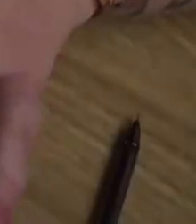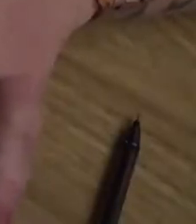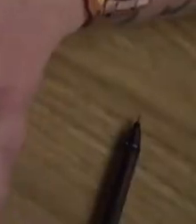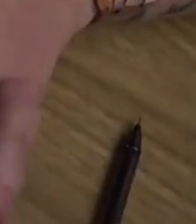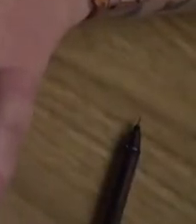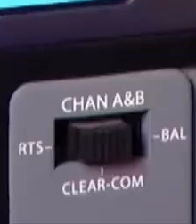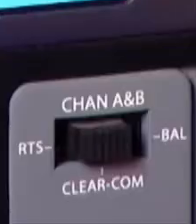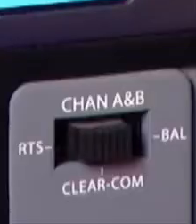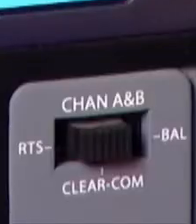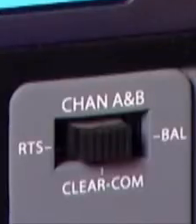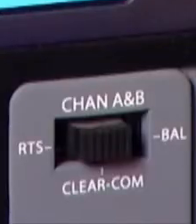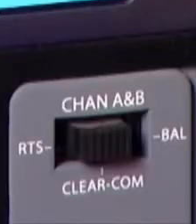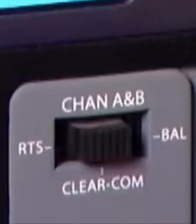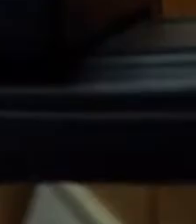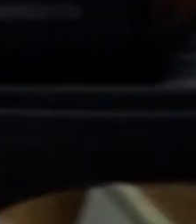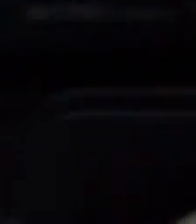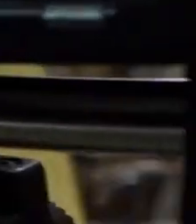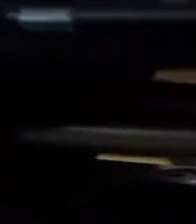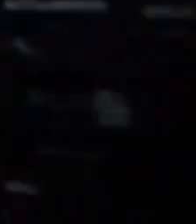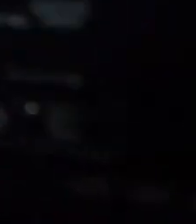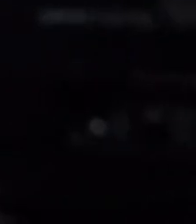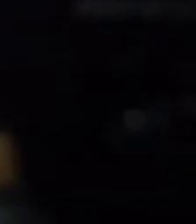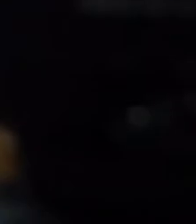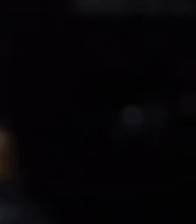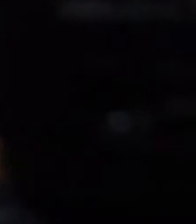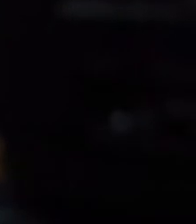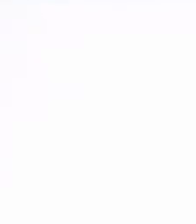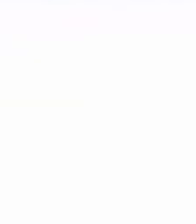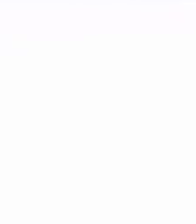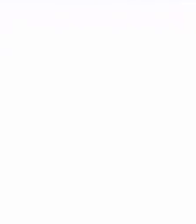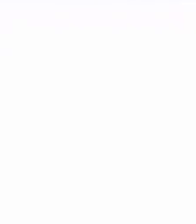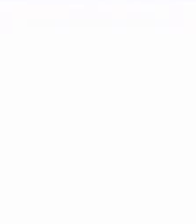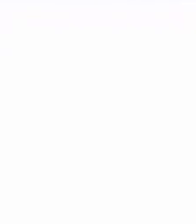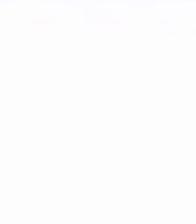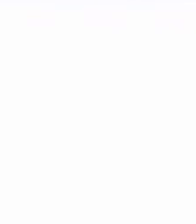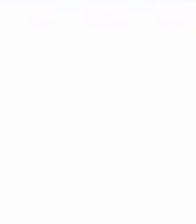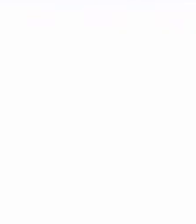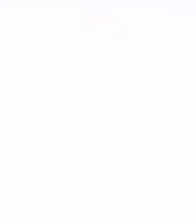para que você fique por dentro da atividade parlamentar.